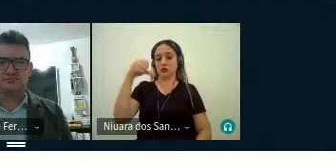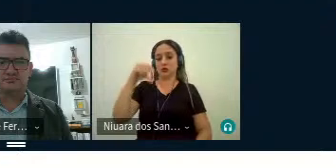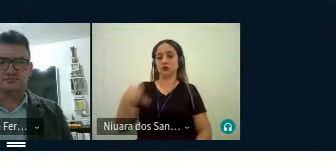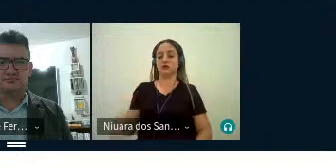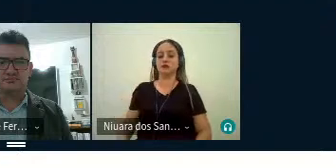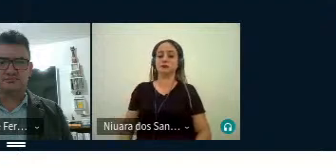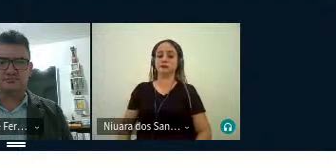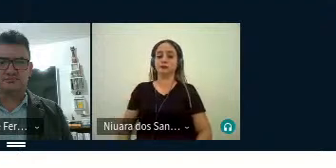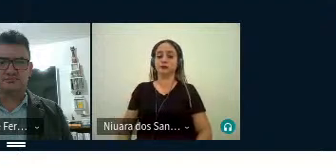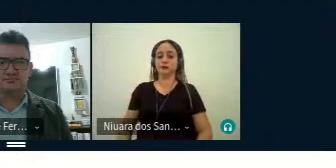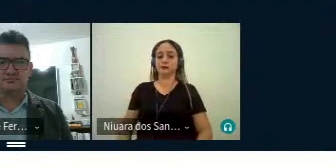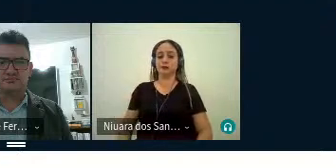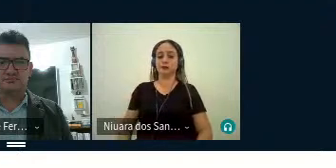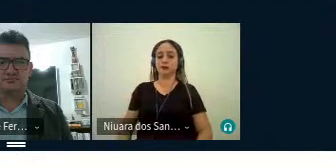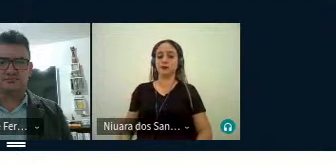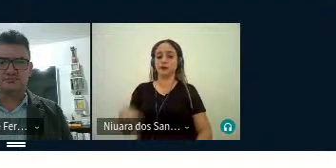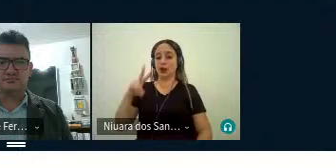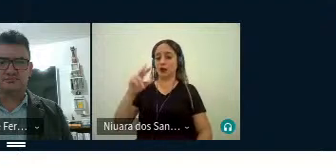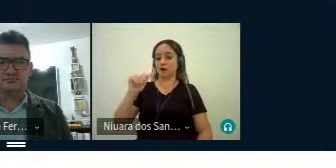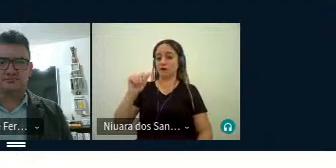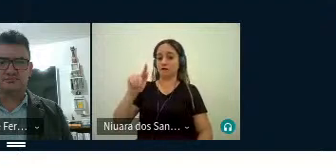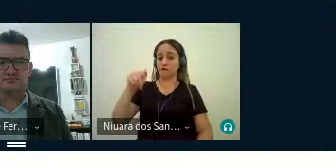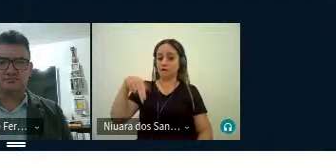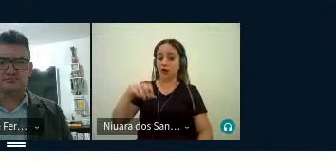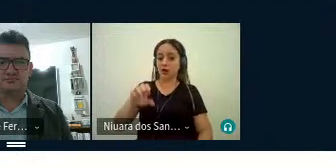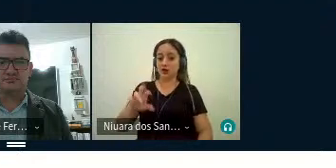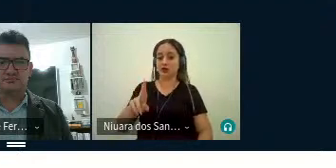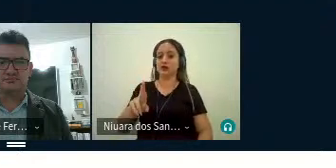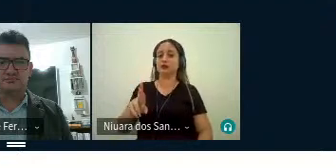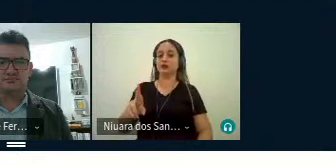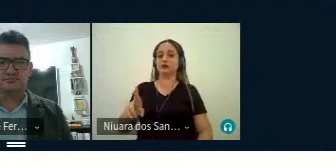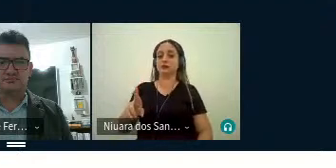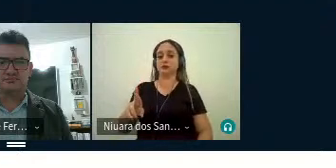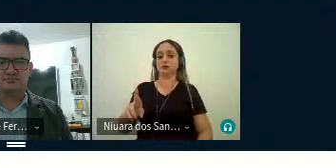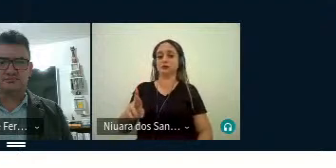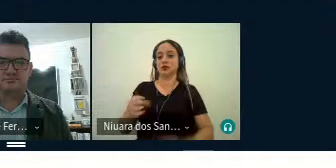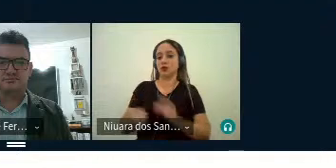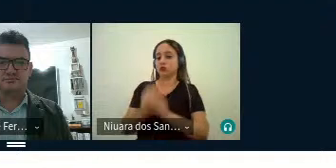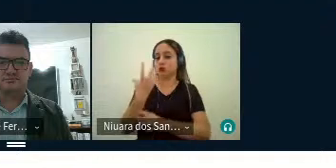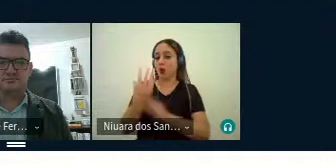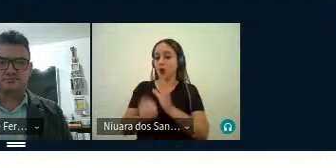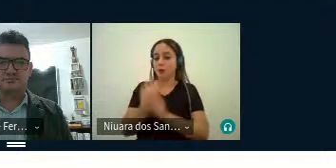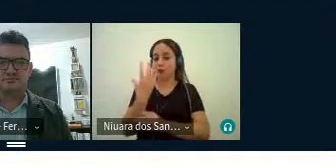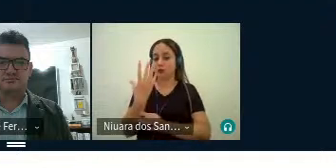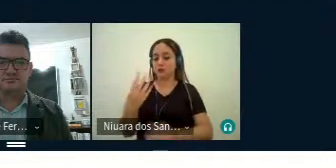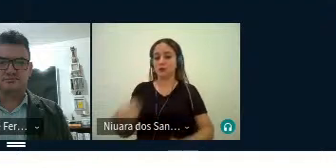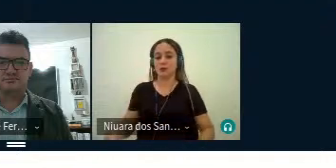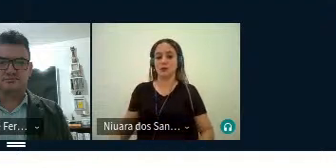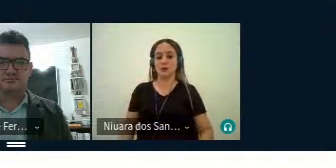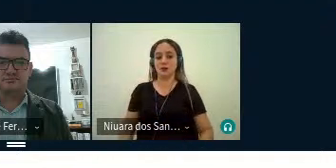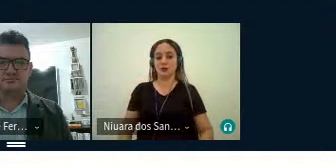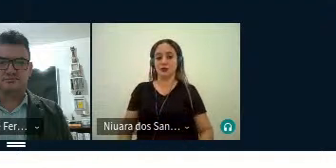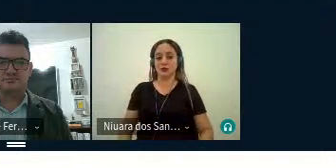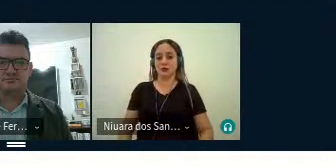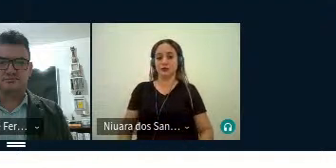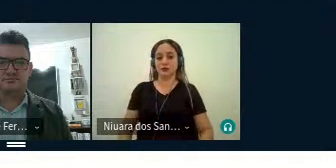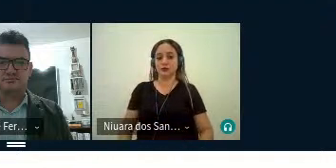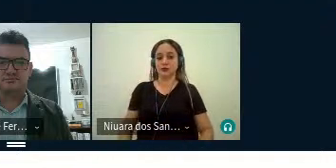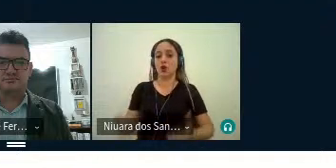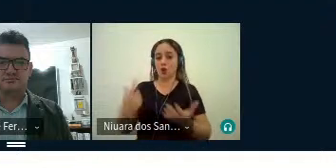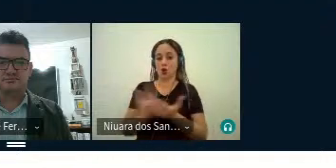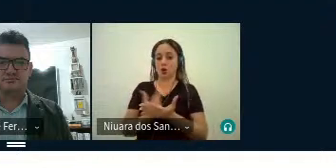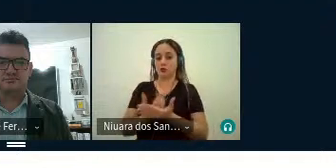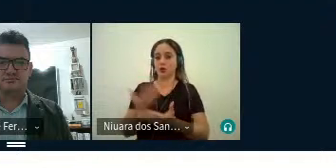Com Wagner Barros Teixeira, publicou a obra anterior,